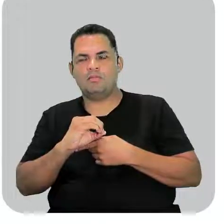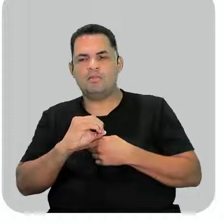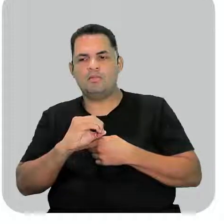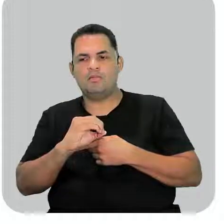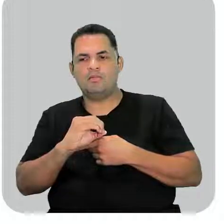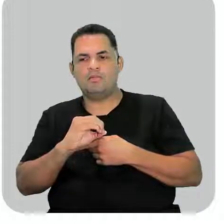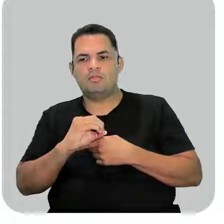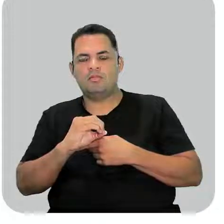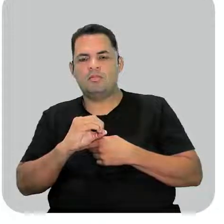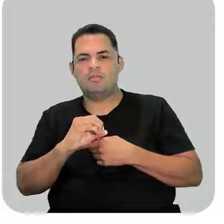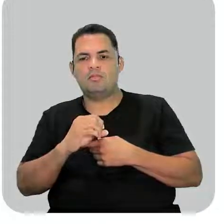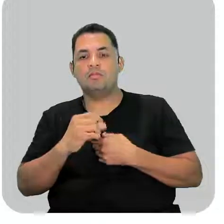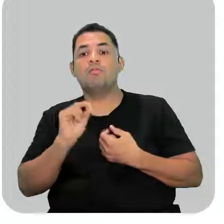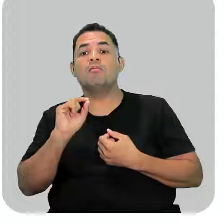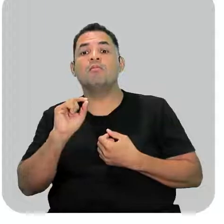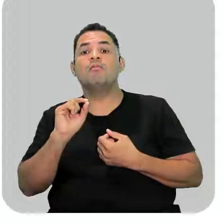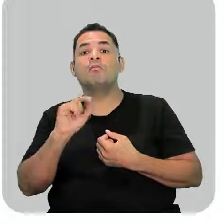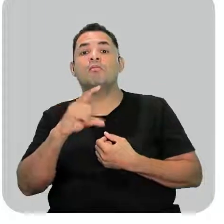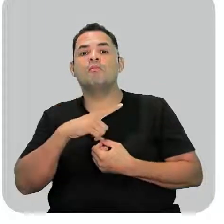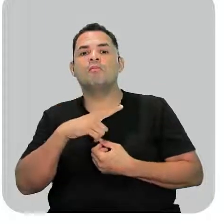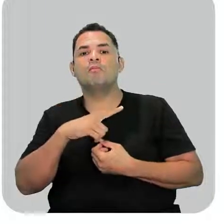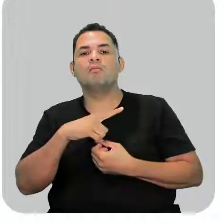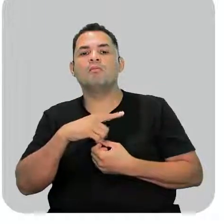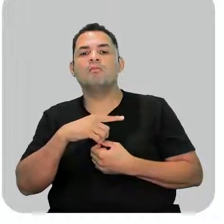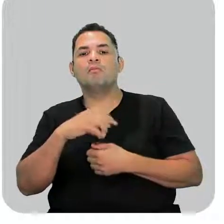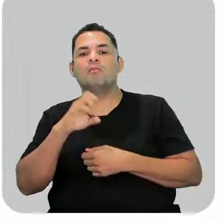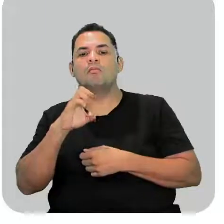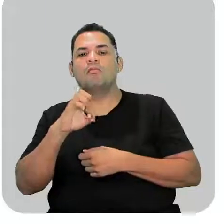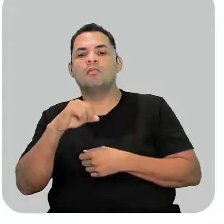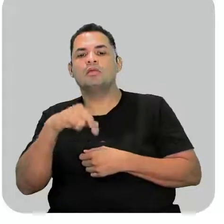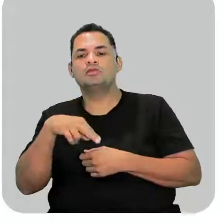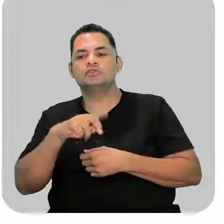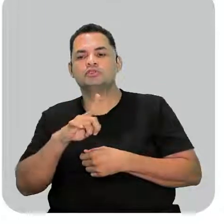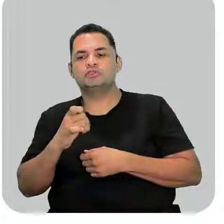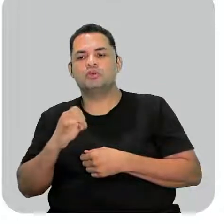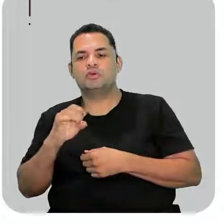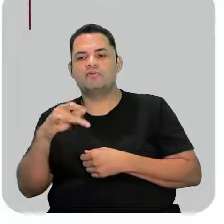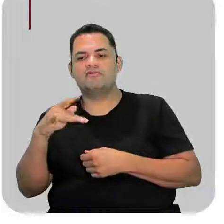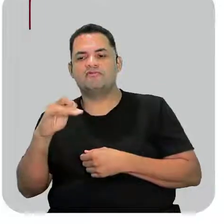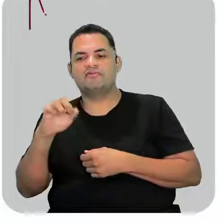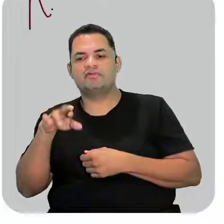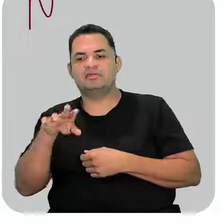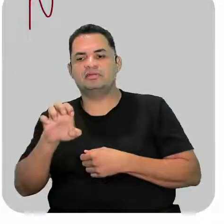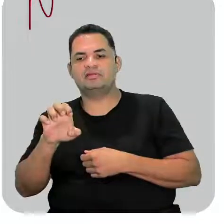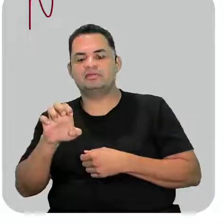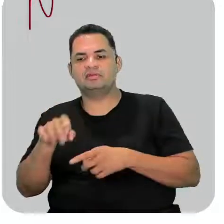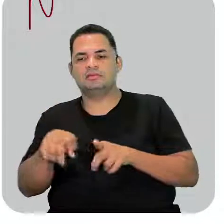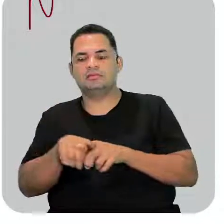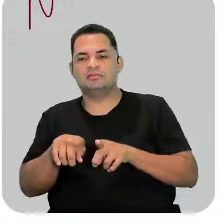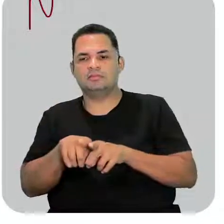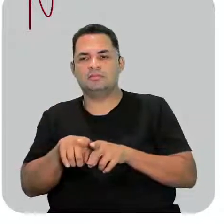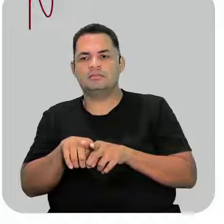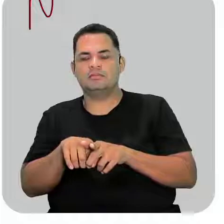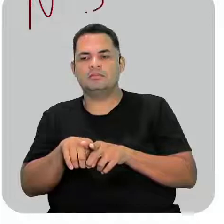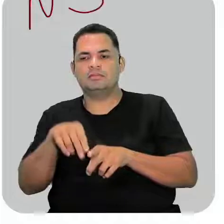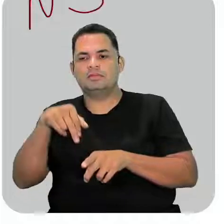3. O que mais que tem? Tem enxofre e tem nitrogênio. Eu vou botar aqui embaixo, tá, gente? N,